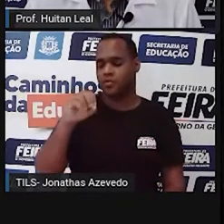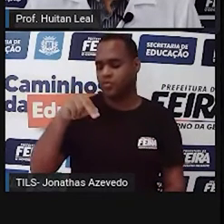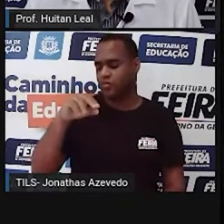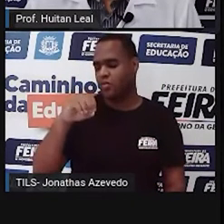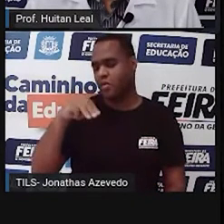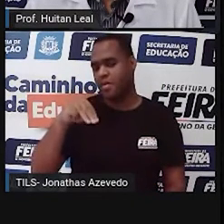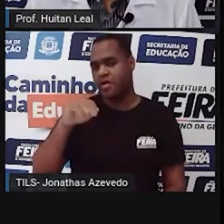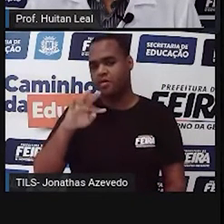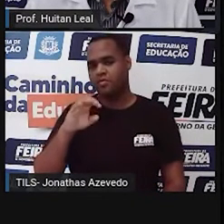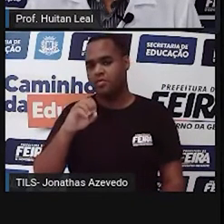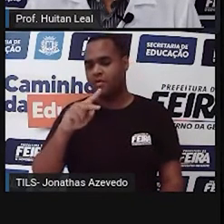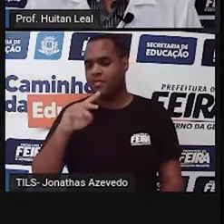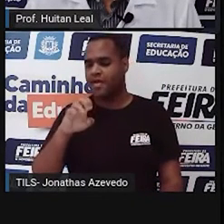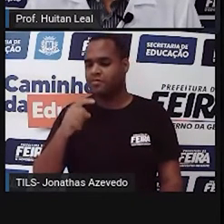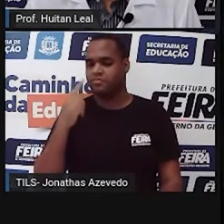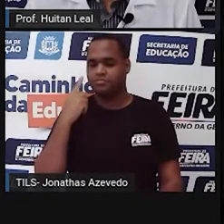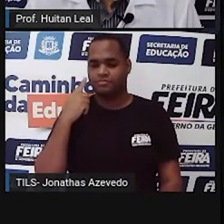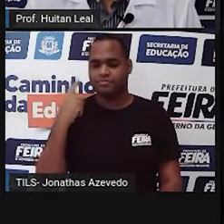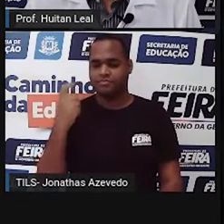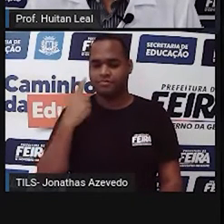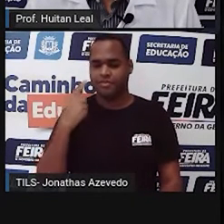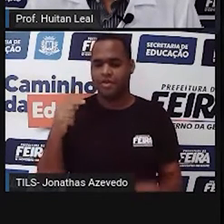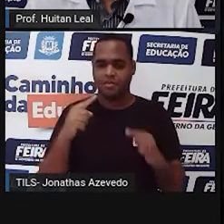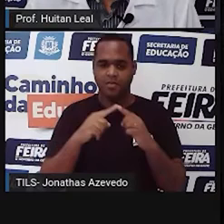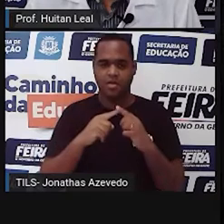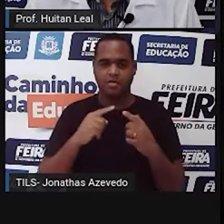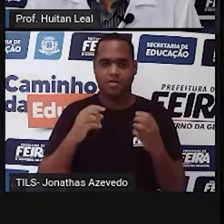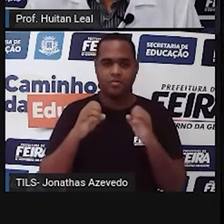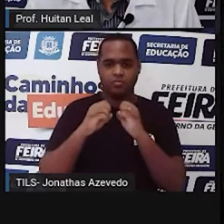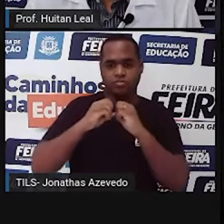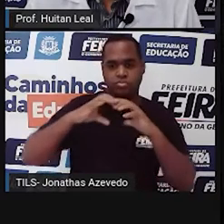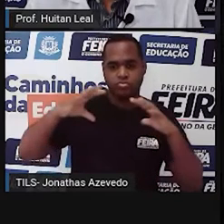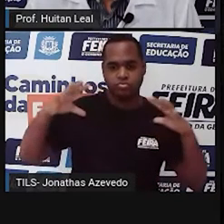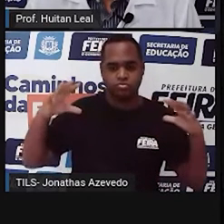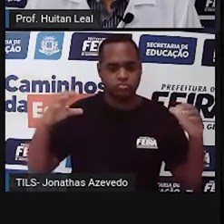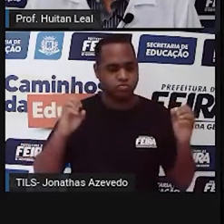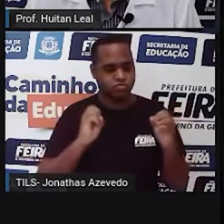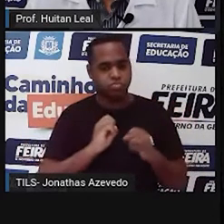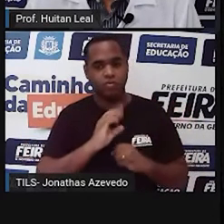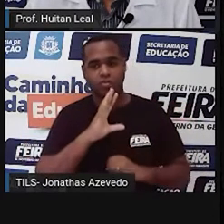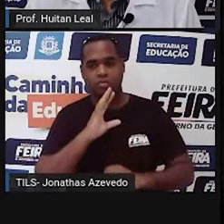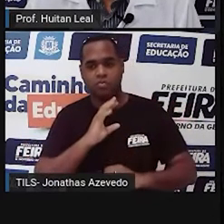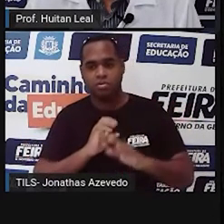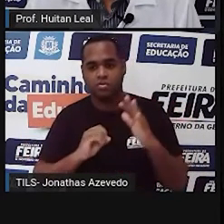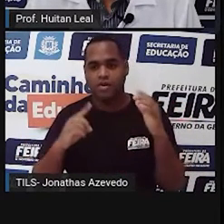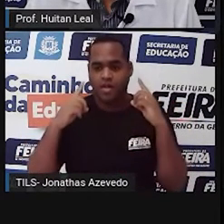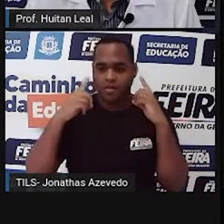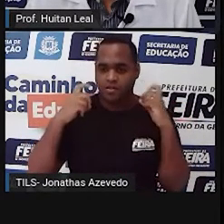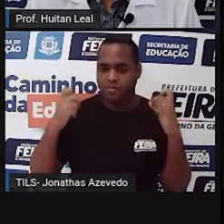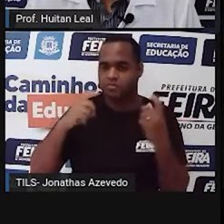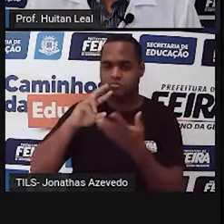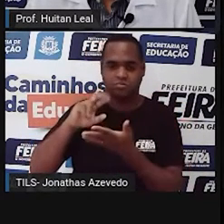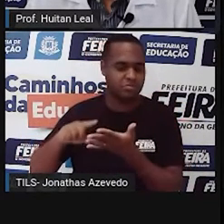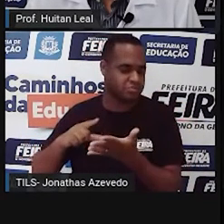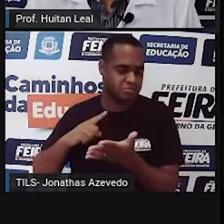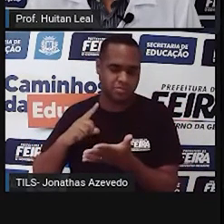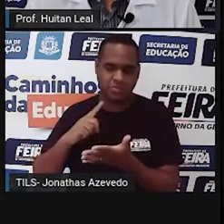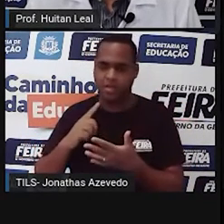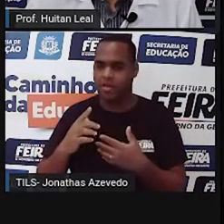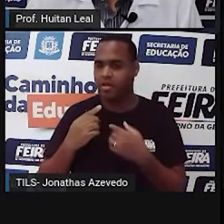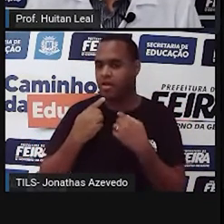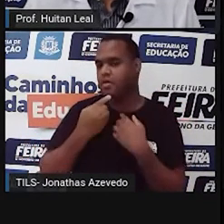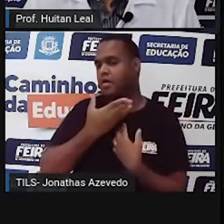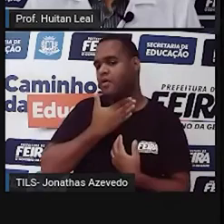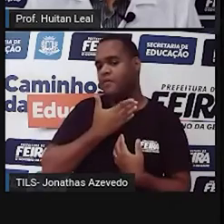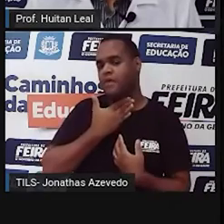sonoridade. Bum, tibum. Então, elas representam sons de objetos e as